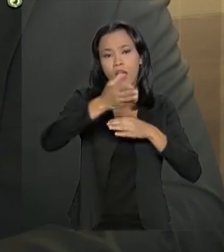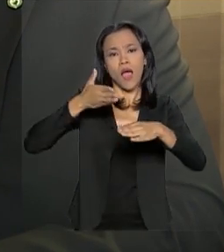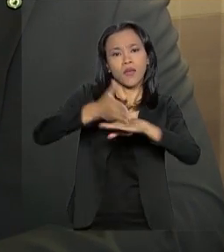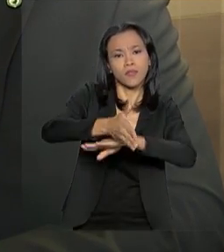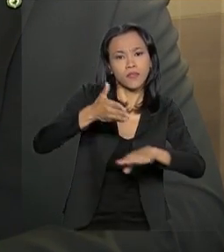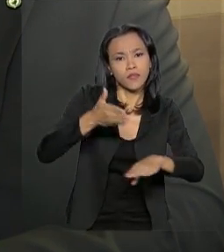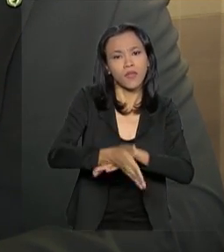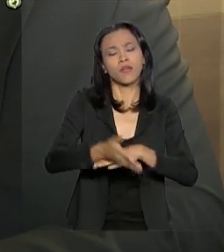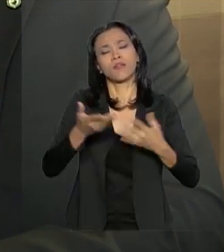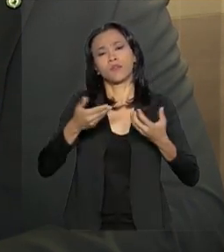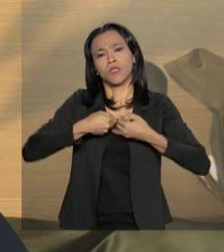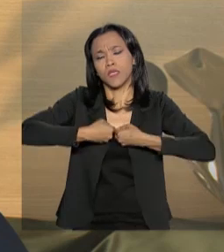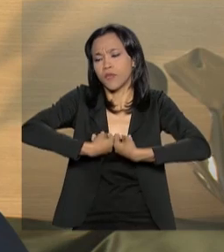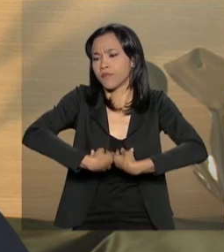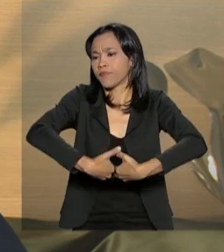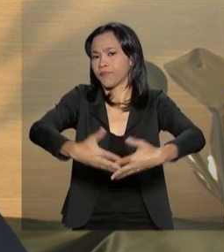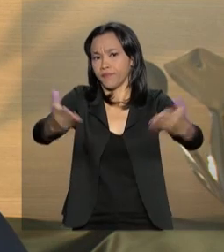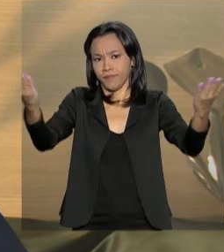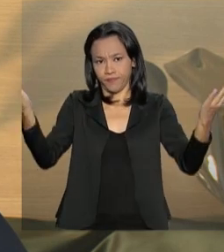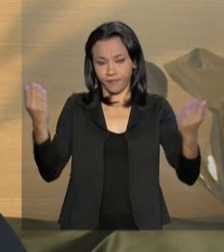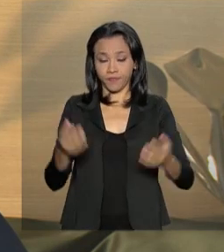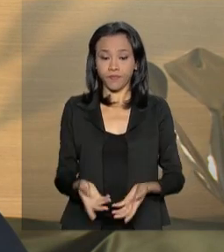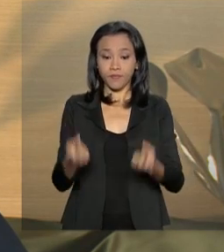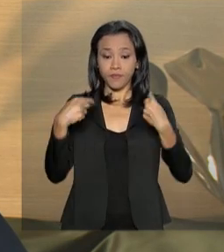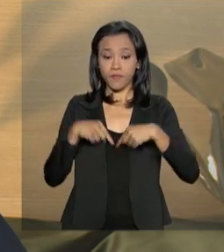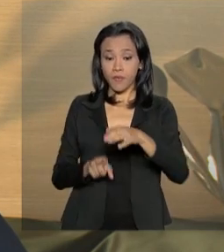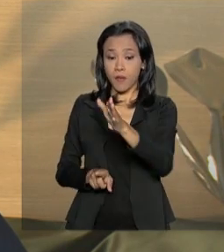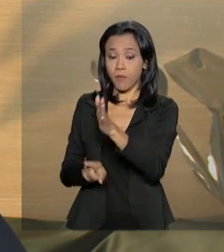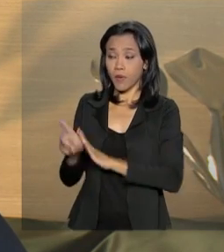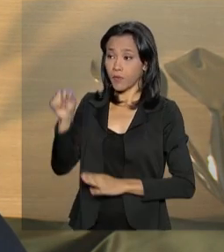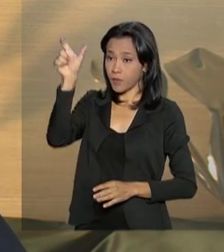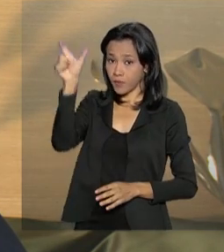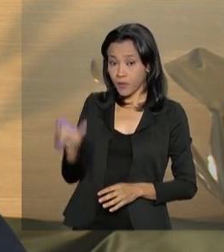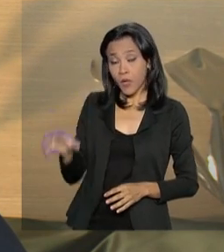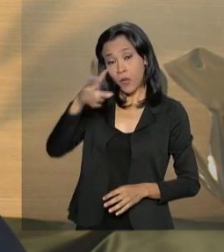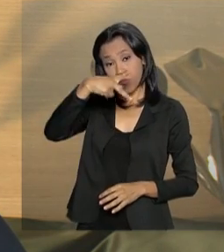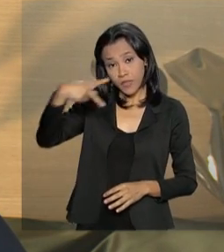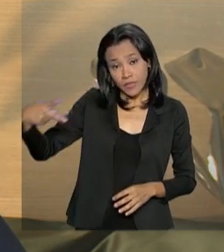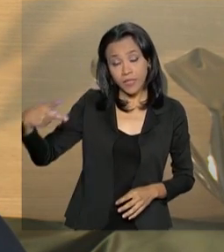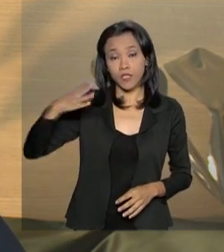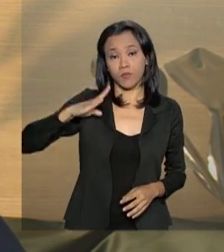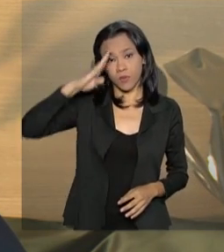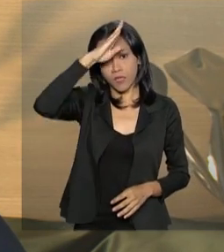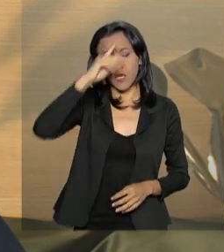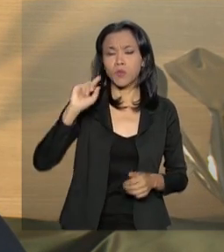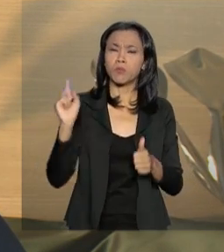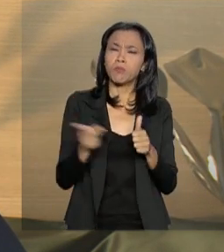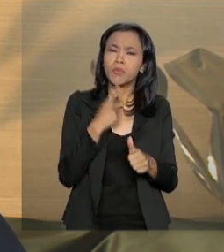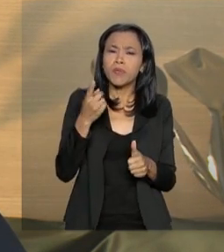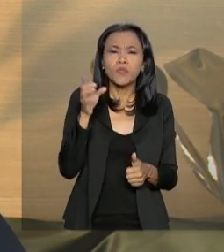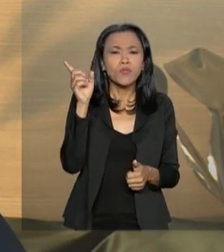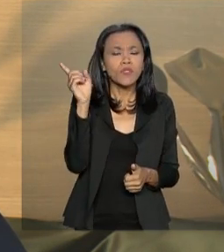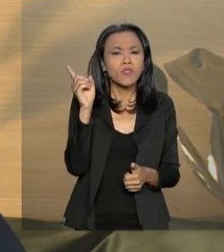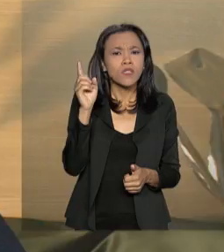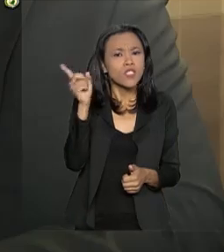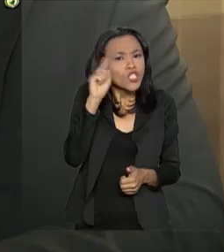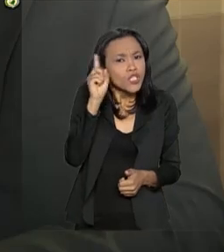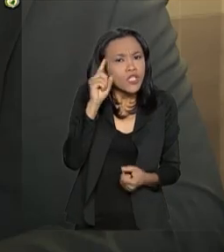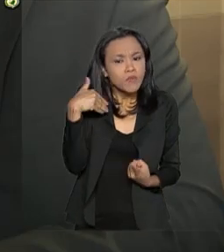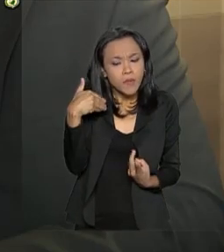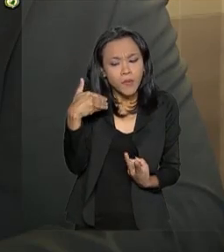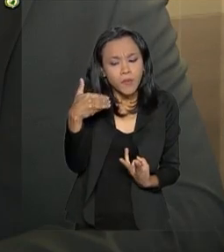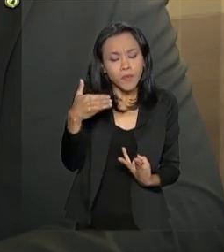ampliação da rede de saneamento a todos. O presidente Jair Bolsonaro anunciou que nos primeiros dias de governo, cada ministério deve